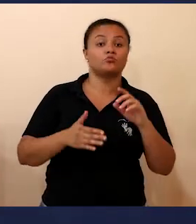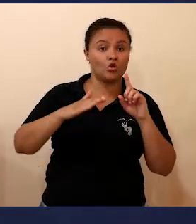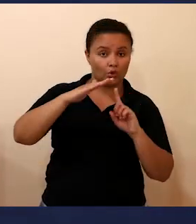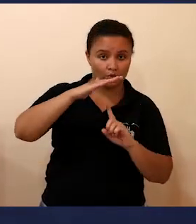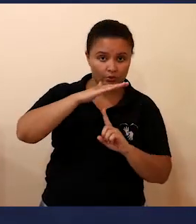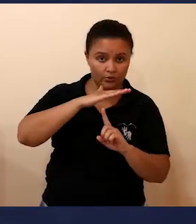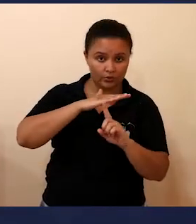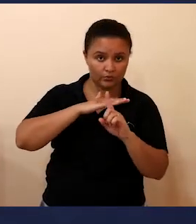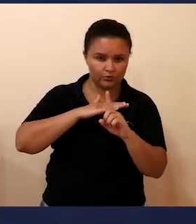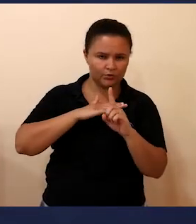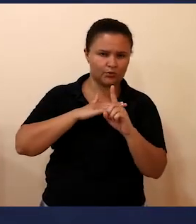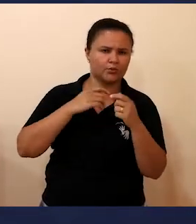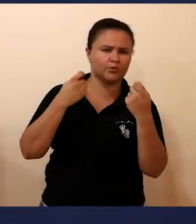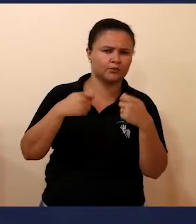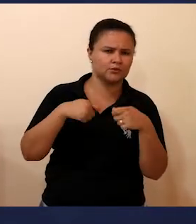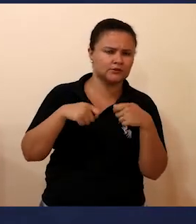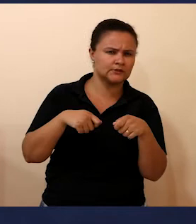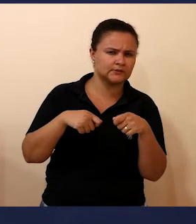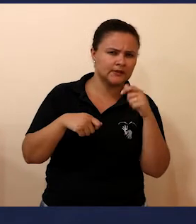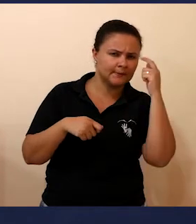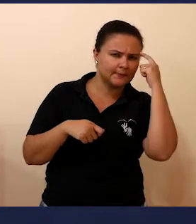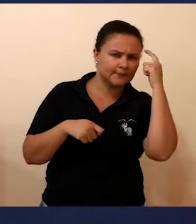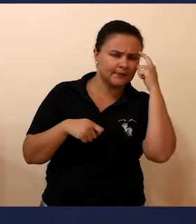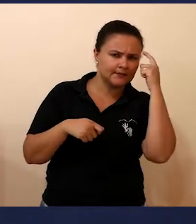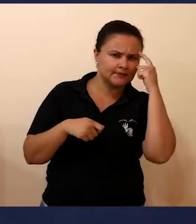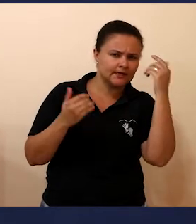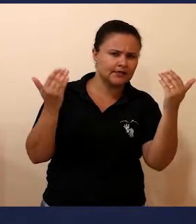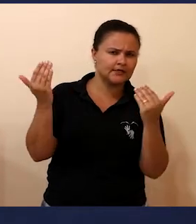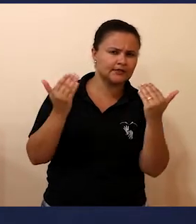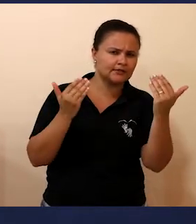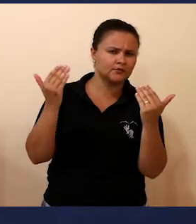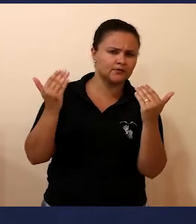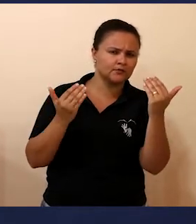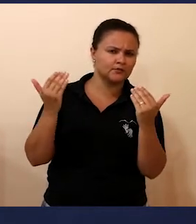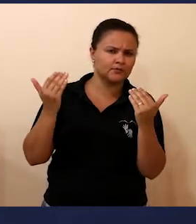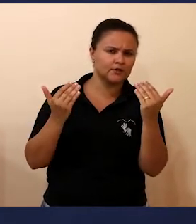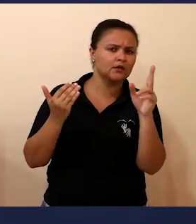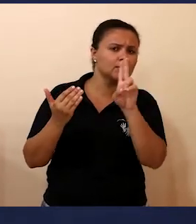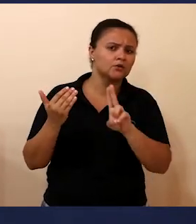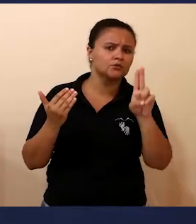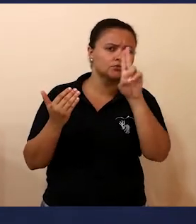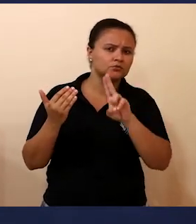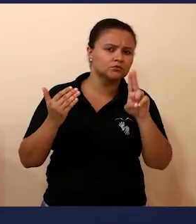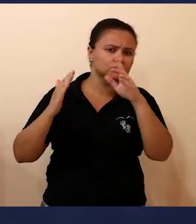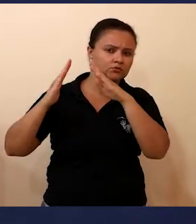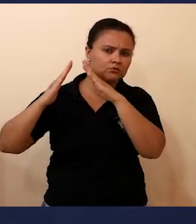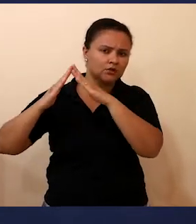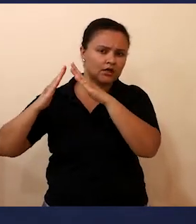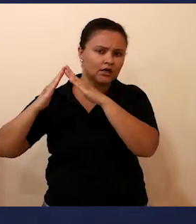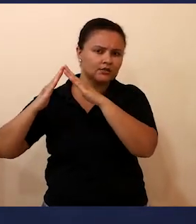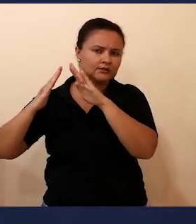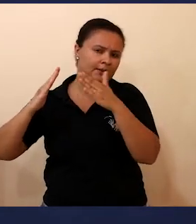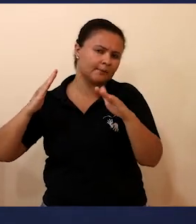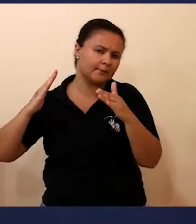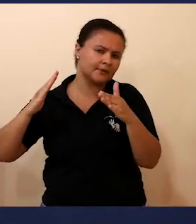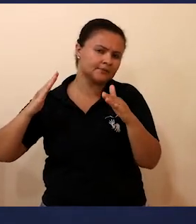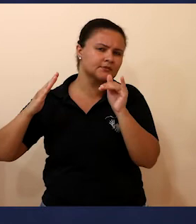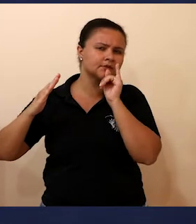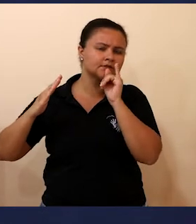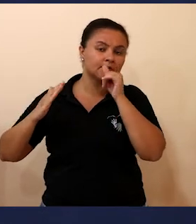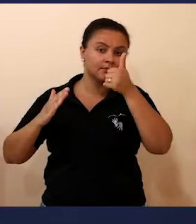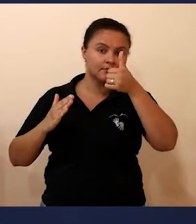se nós pegarmos hoje os parâmetros utilizados, no uso doméstico, 10% de tudo que nós